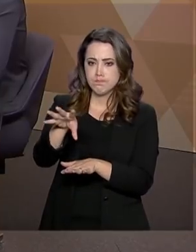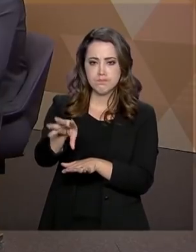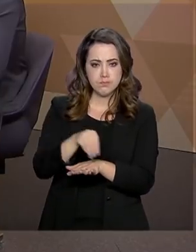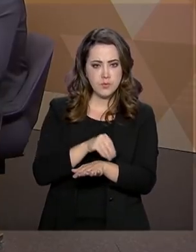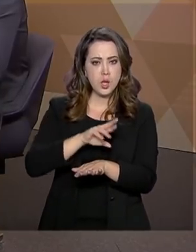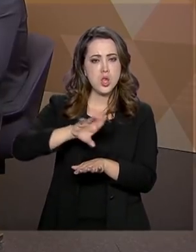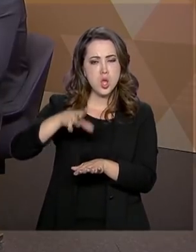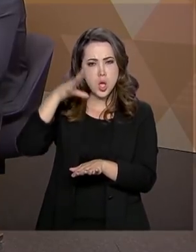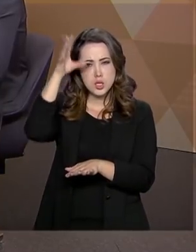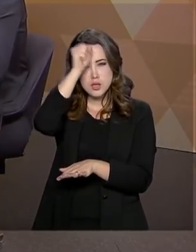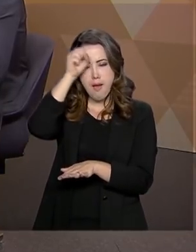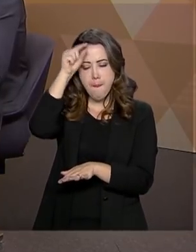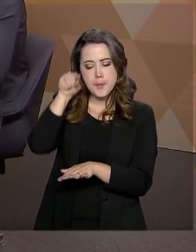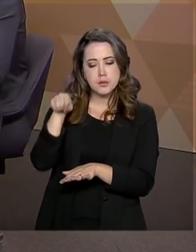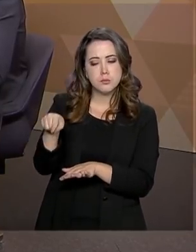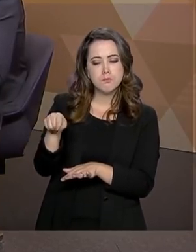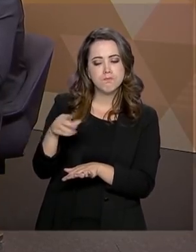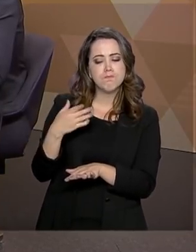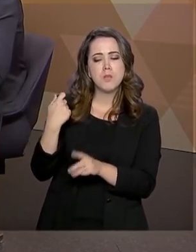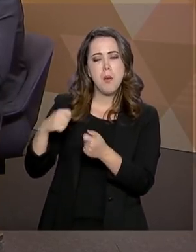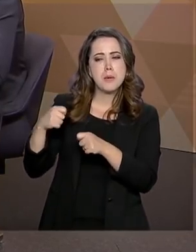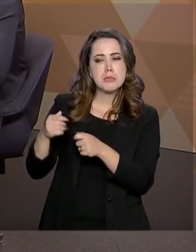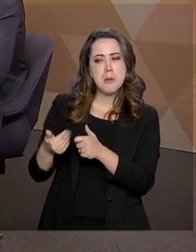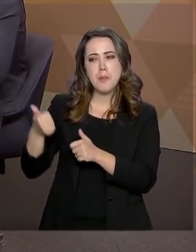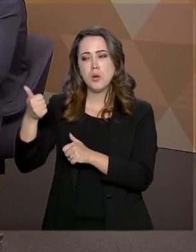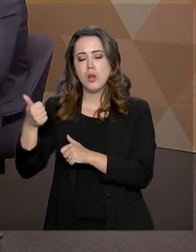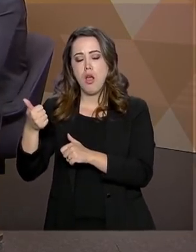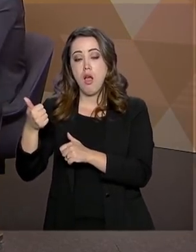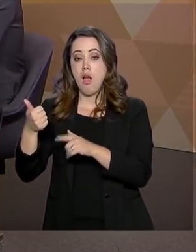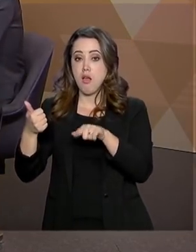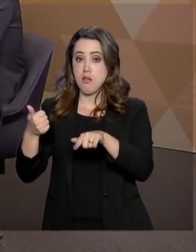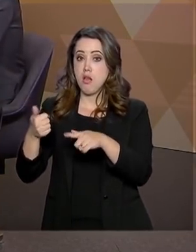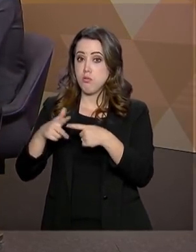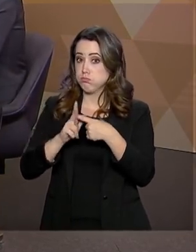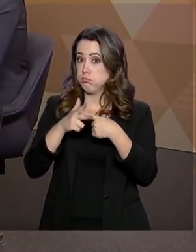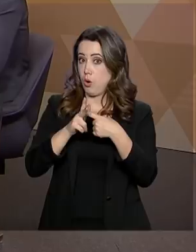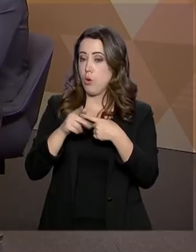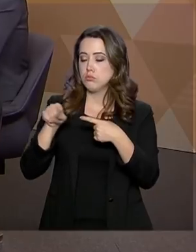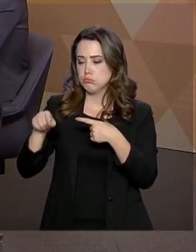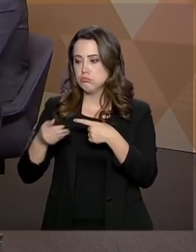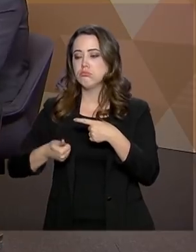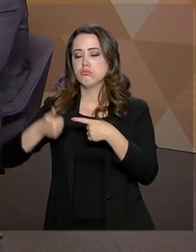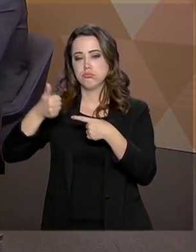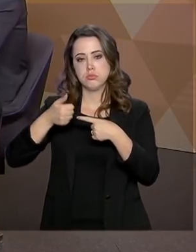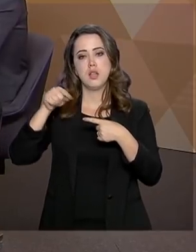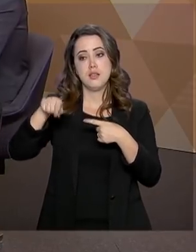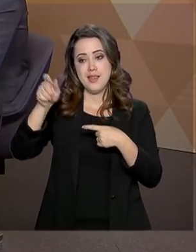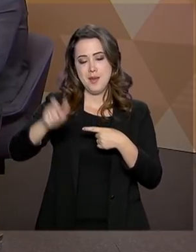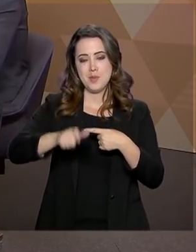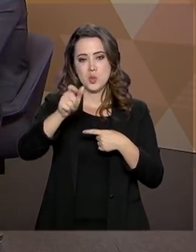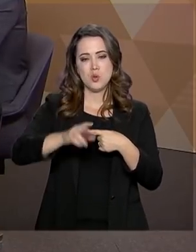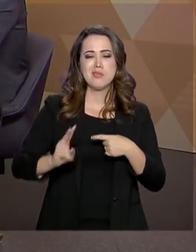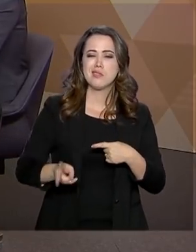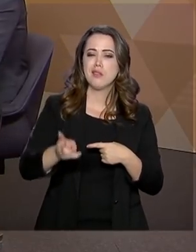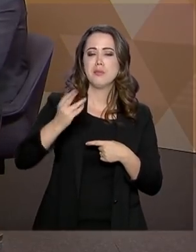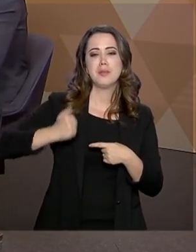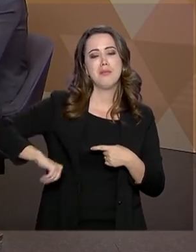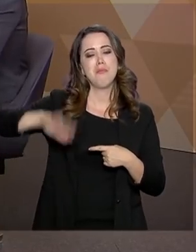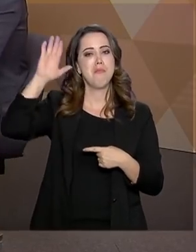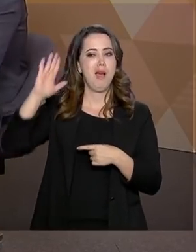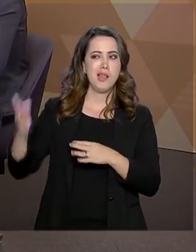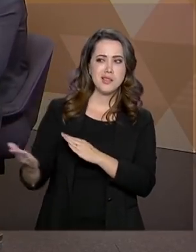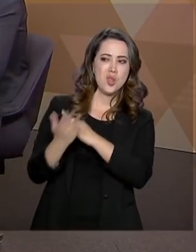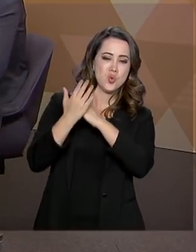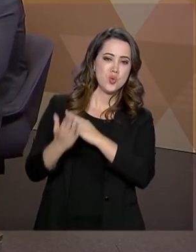podemos aprender aonde o serviço ainda tem que ser melhorado, aprimorar esse serviço e aí o cidadão vai se tornando cada vez mais um